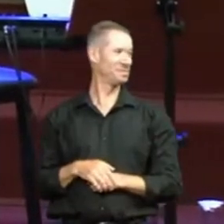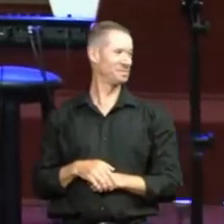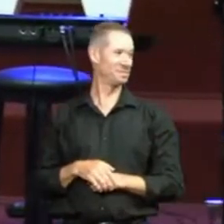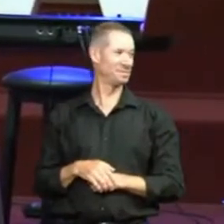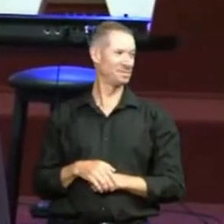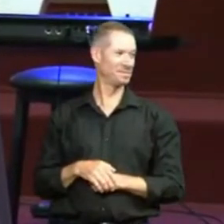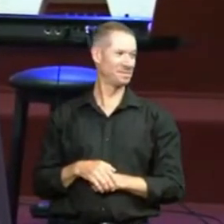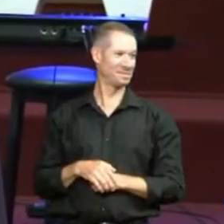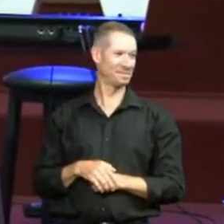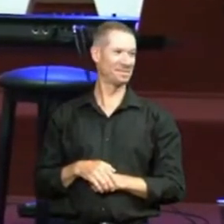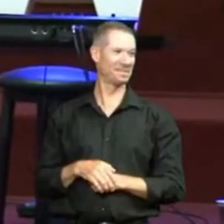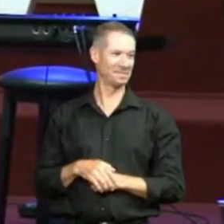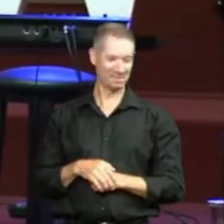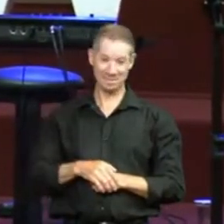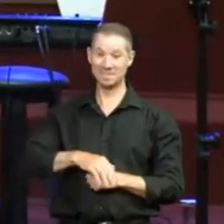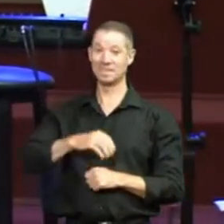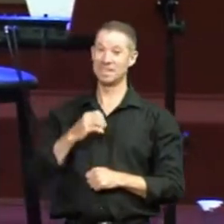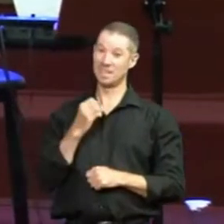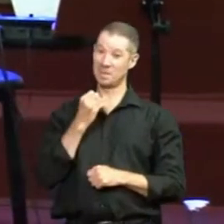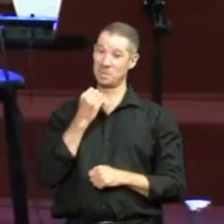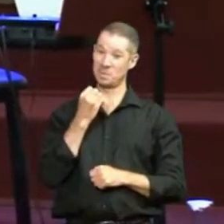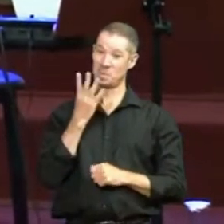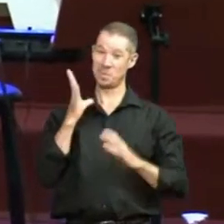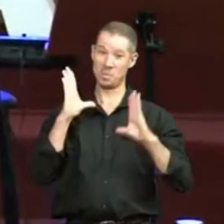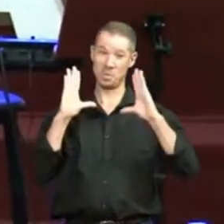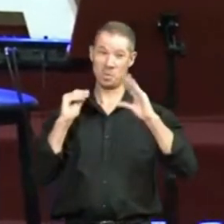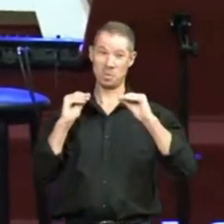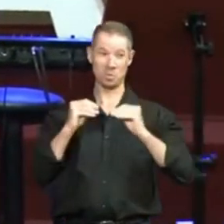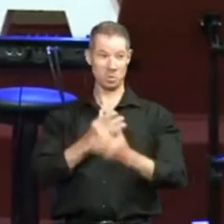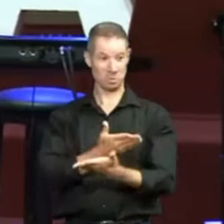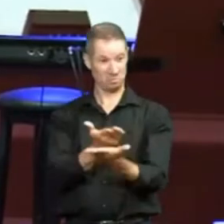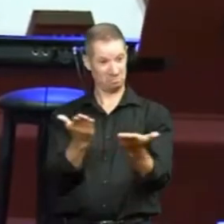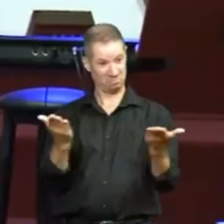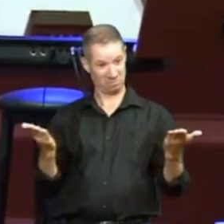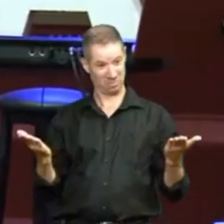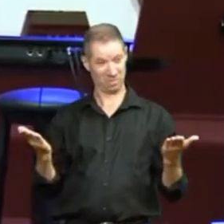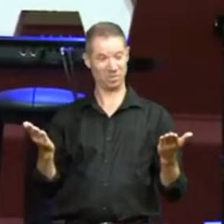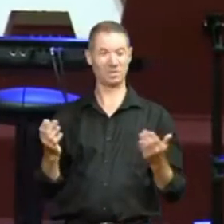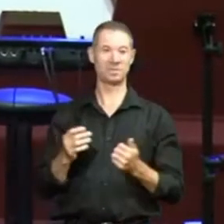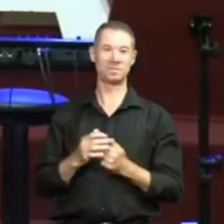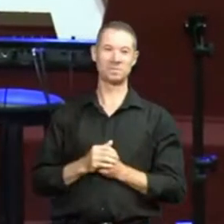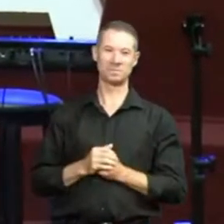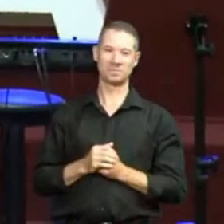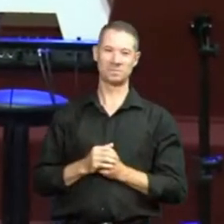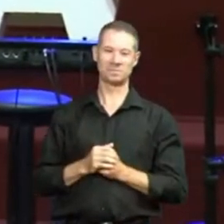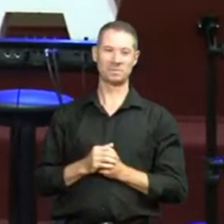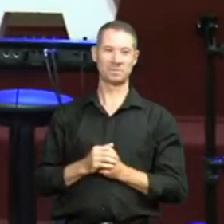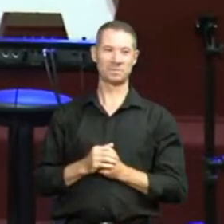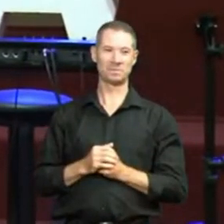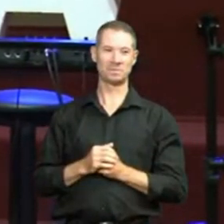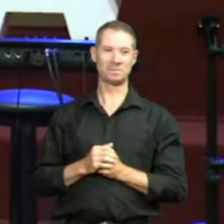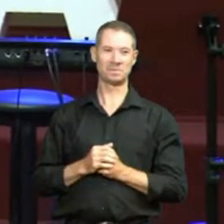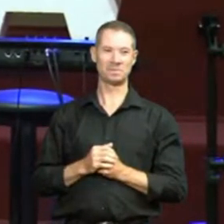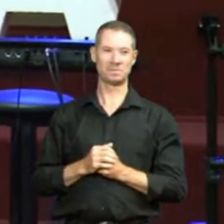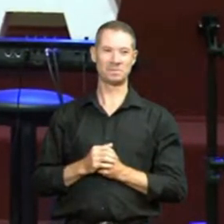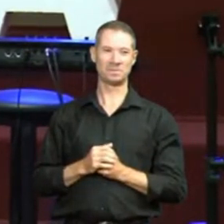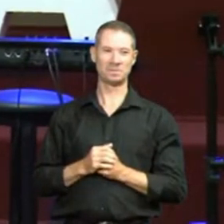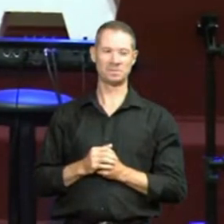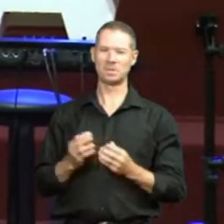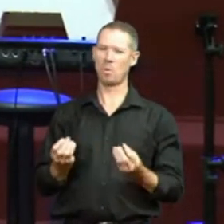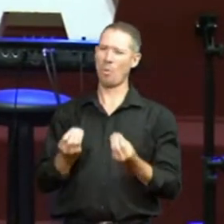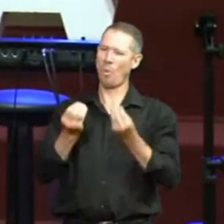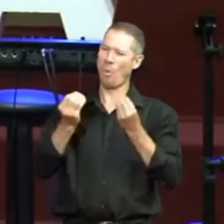Boa noite a todos vocês. Todos vocês acho que conhecem aquele versículo que diz como